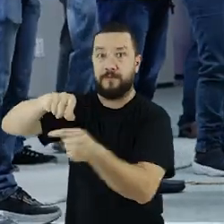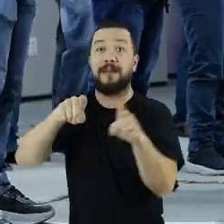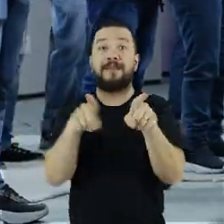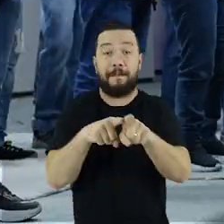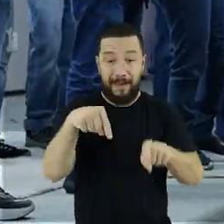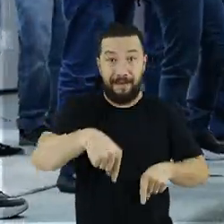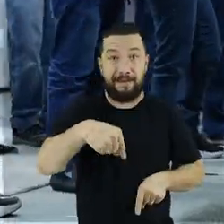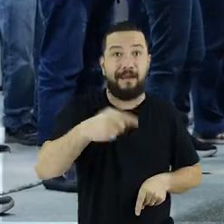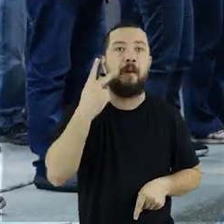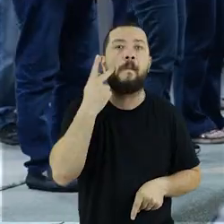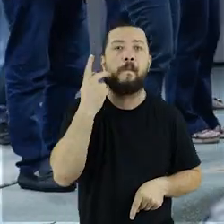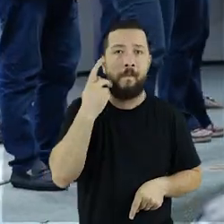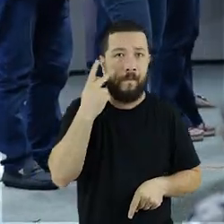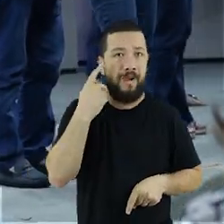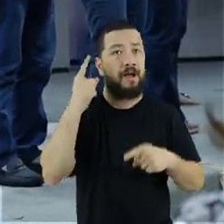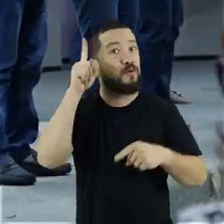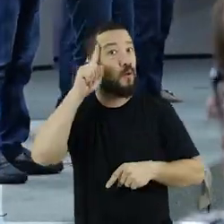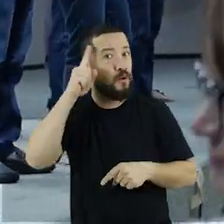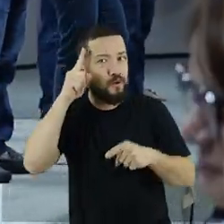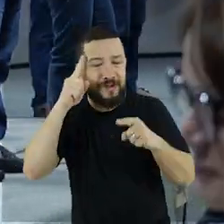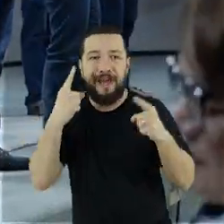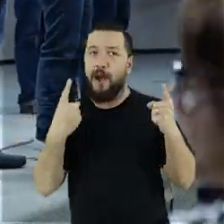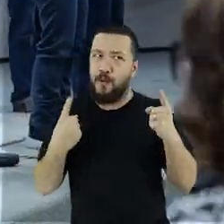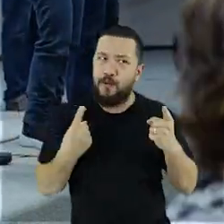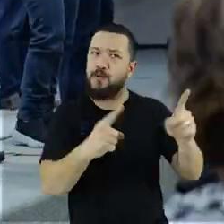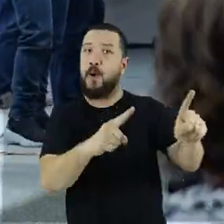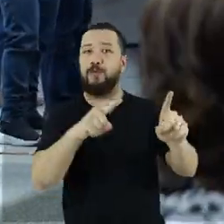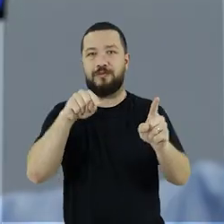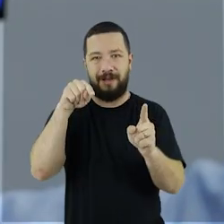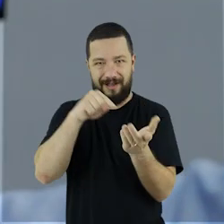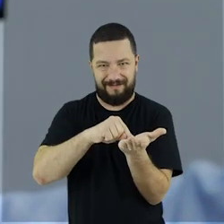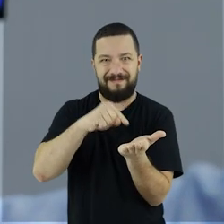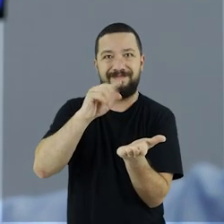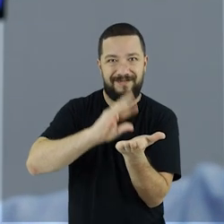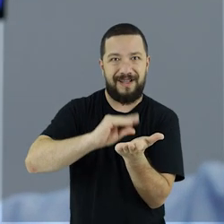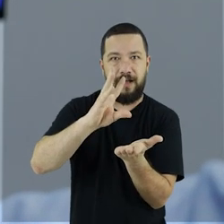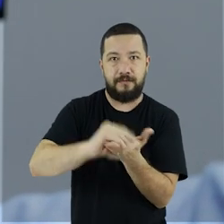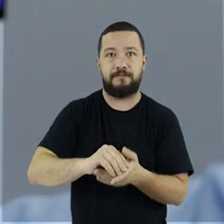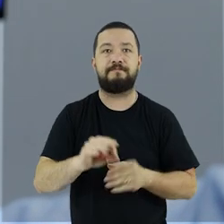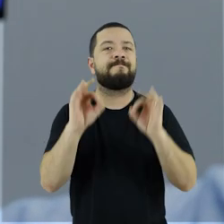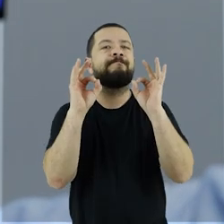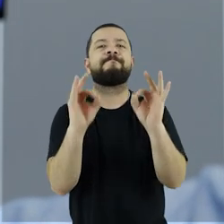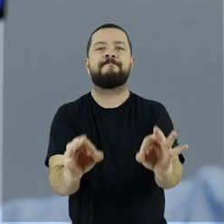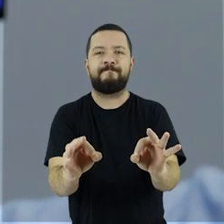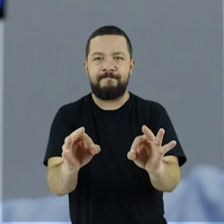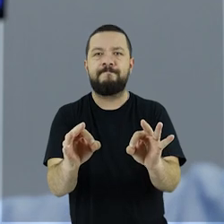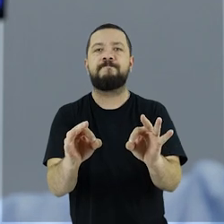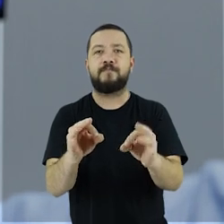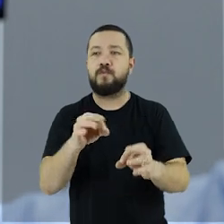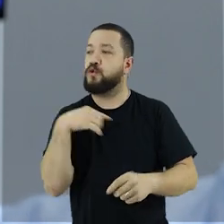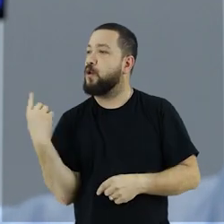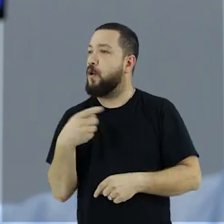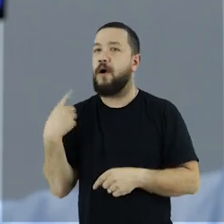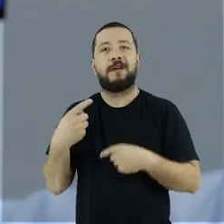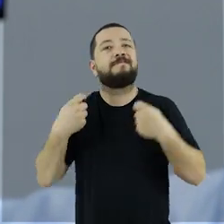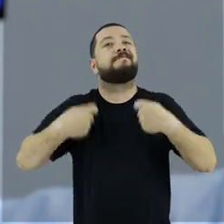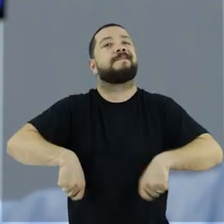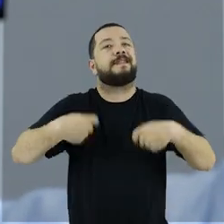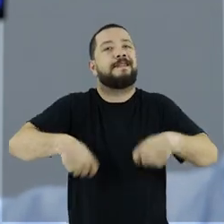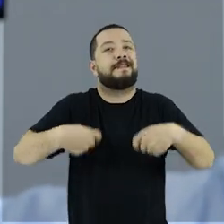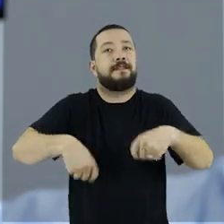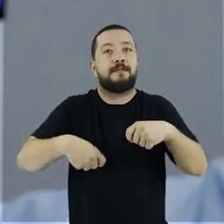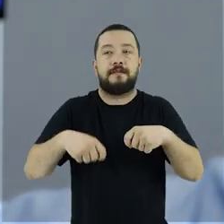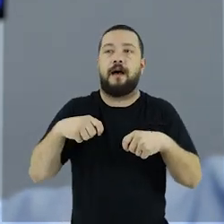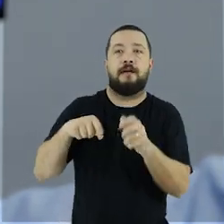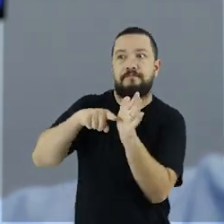também é de enfrentamento diário a essa estatística. A importância reside exatamente na necessidade que a